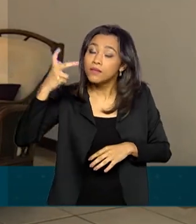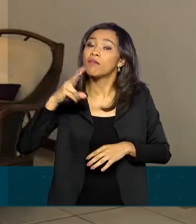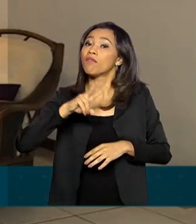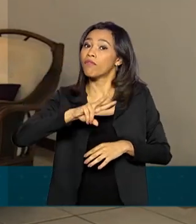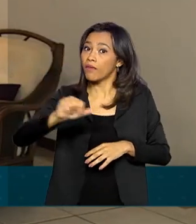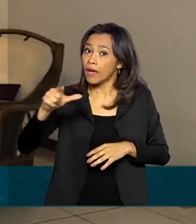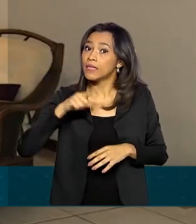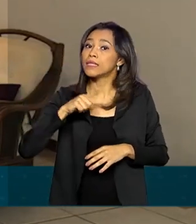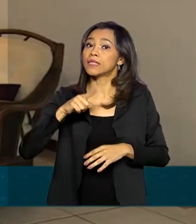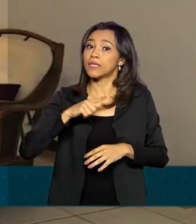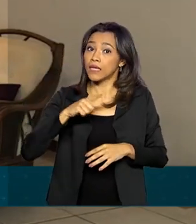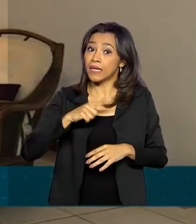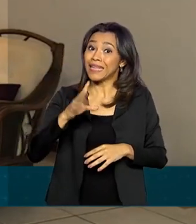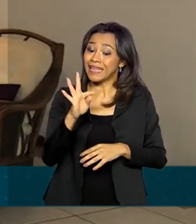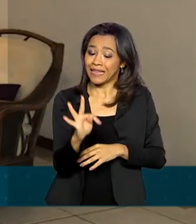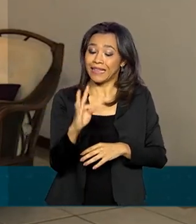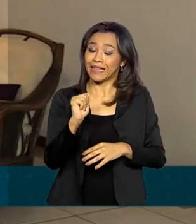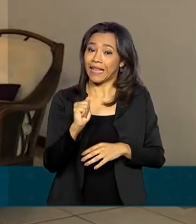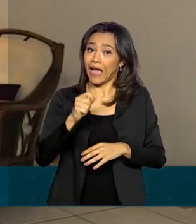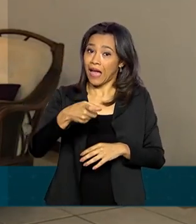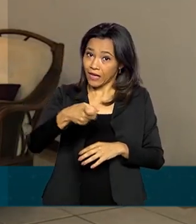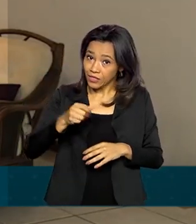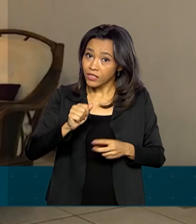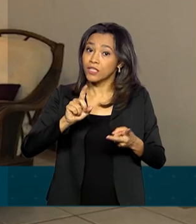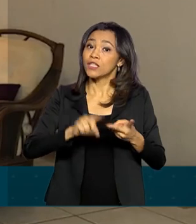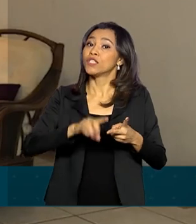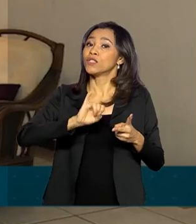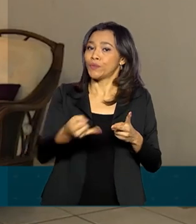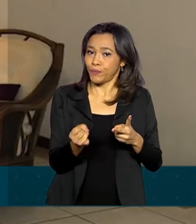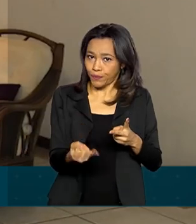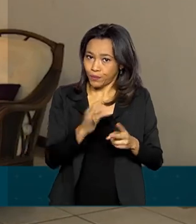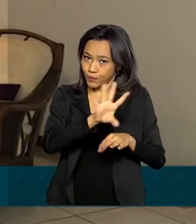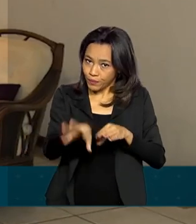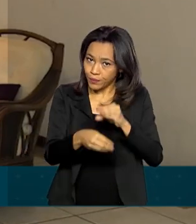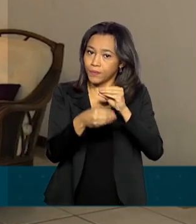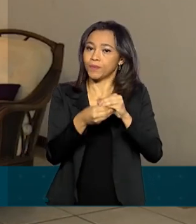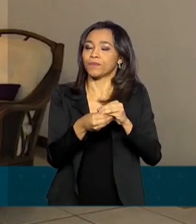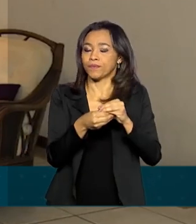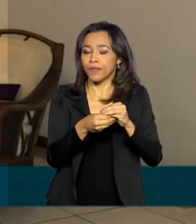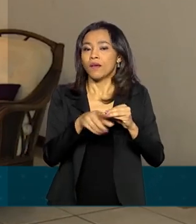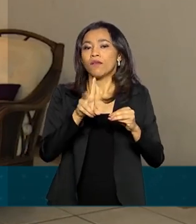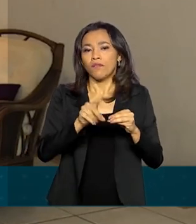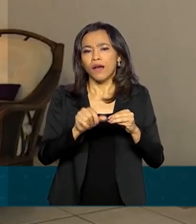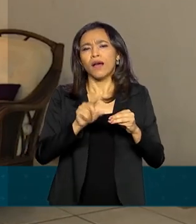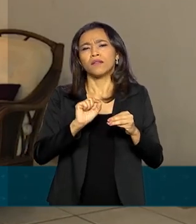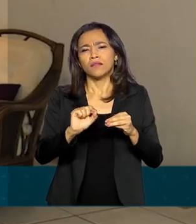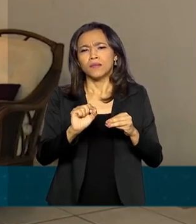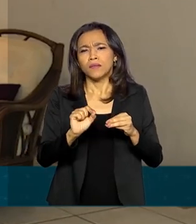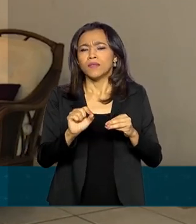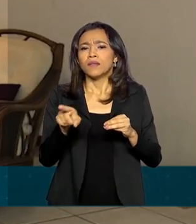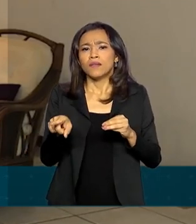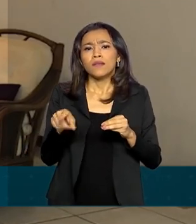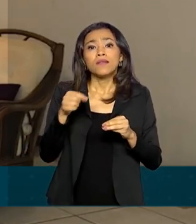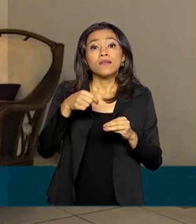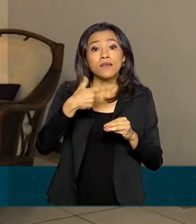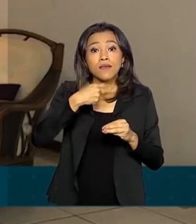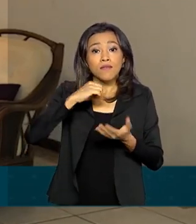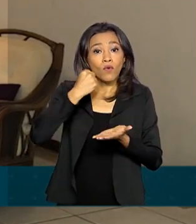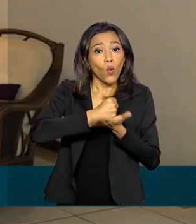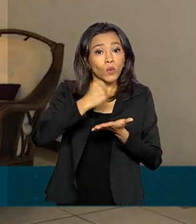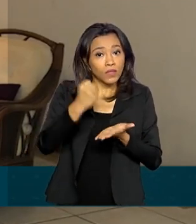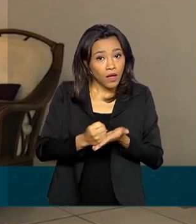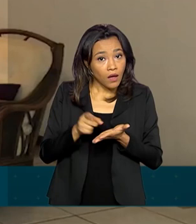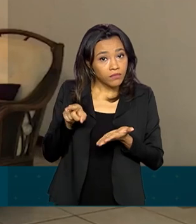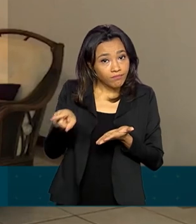cobranças de taxas e juros. Os valores dos encargos serão acrescidos ao saldo devedor do contrato.